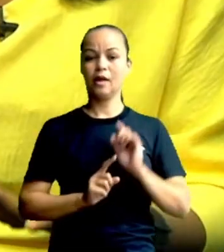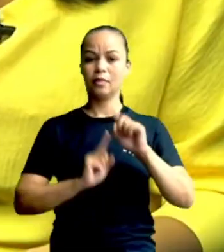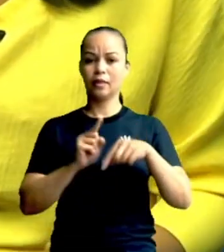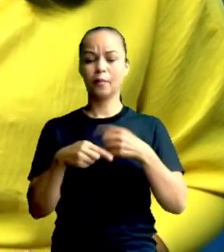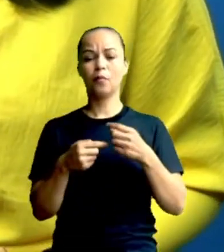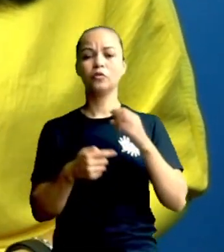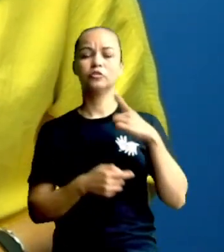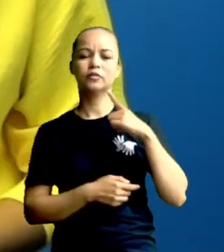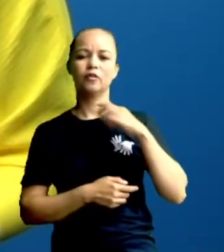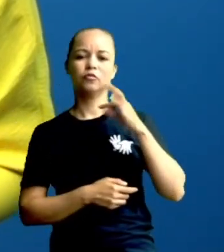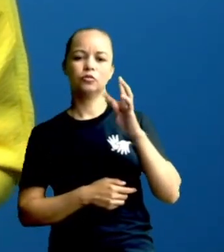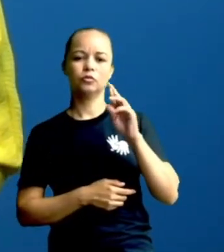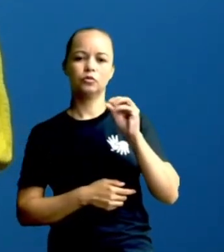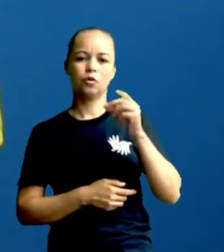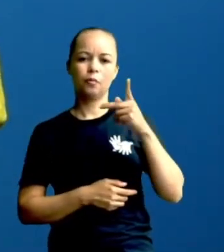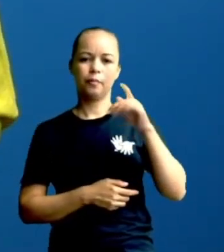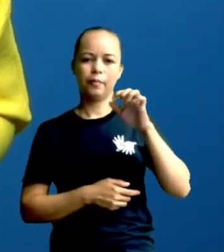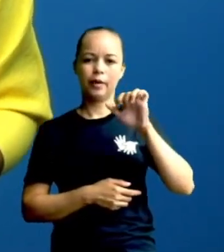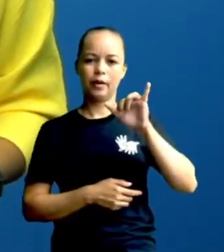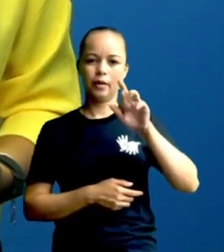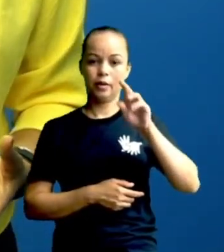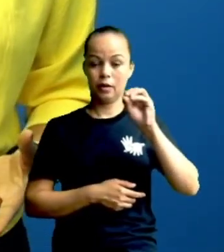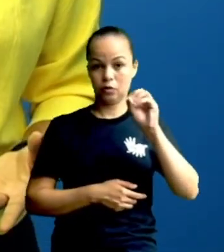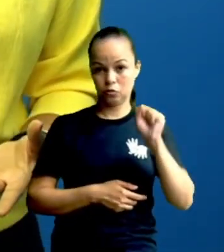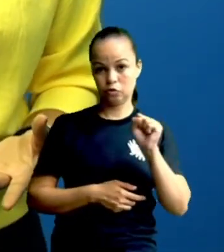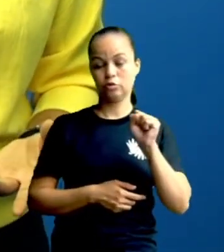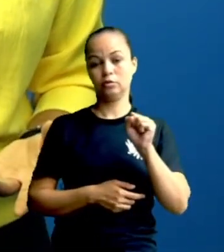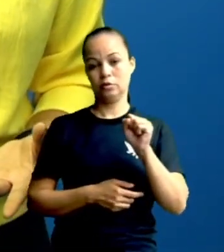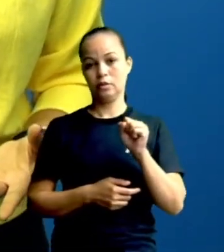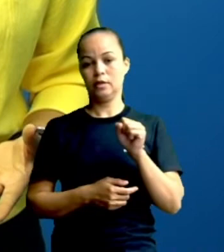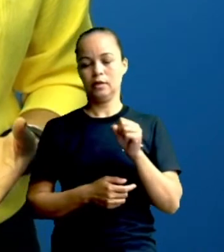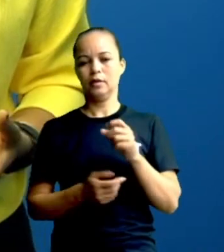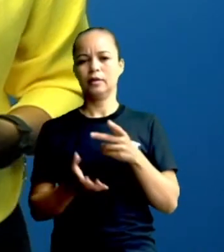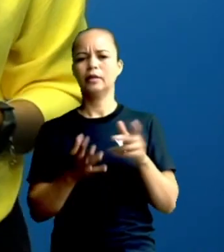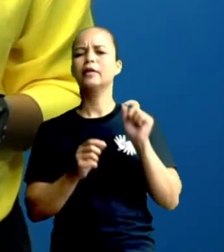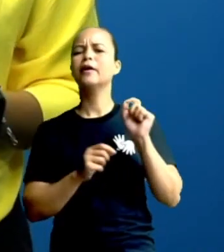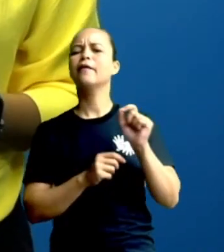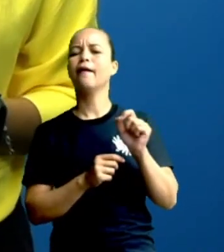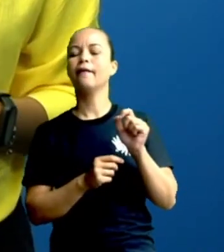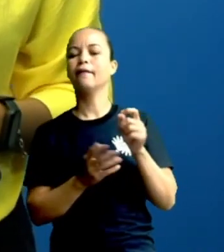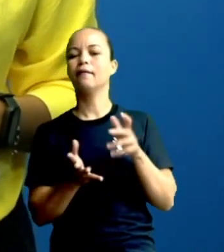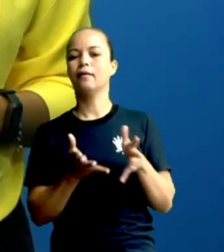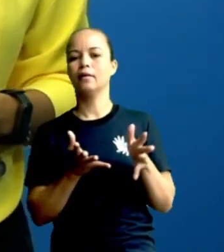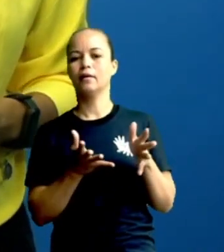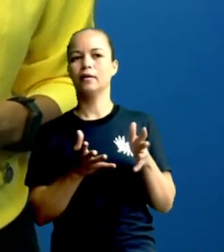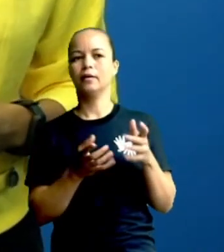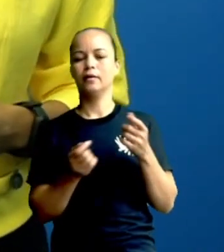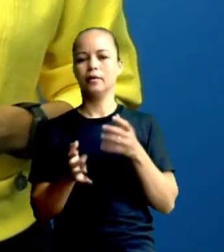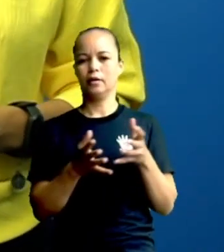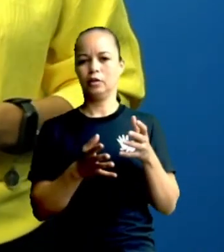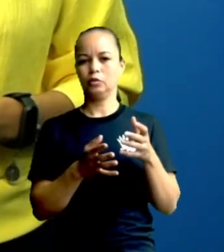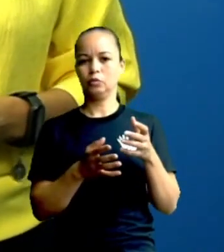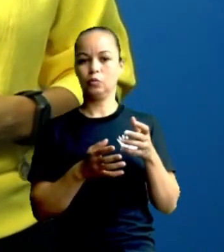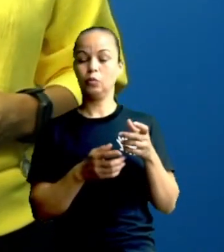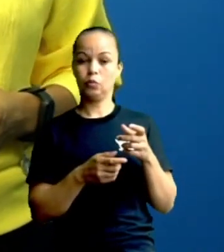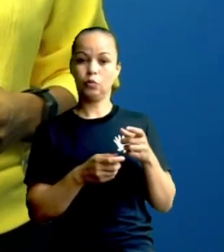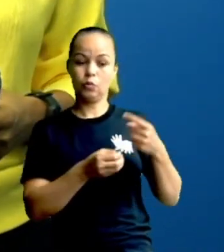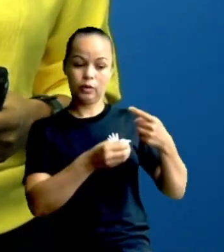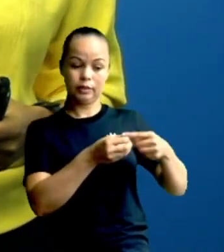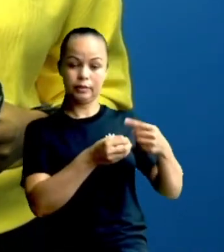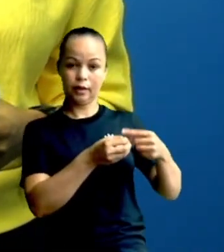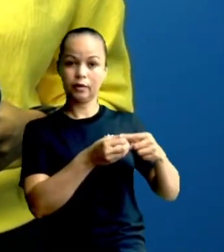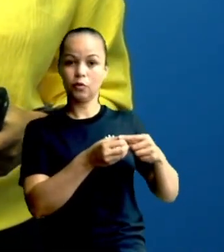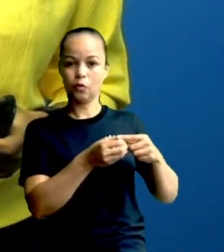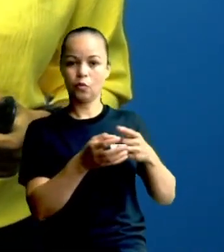vieram os tropeiros, por exemplo. Por exemplo, os tropeiros, quem eram? Por quê? No interior do